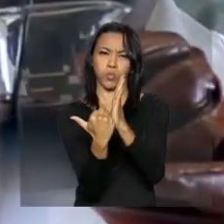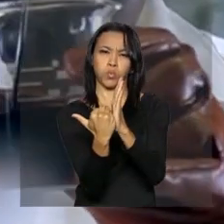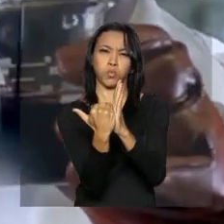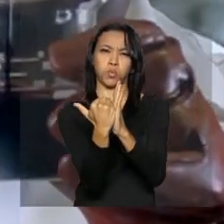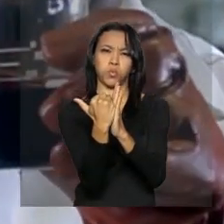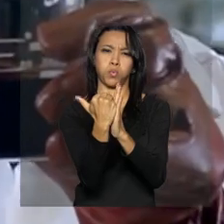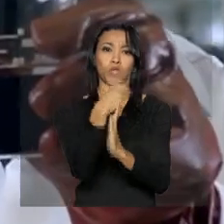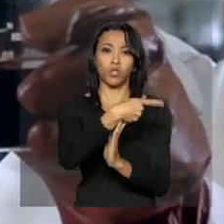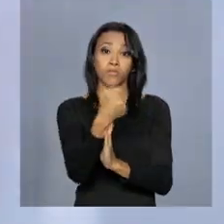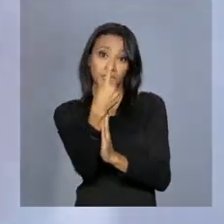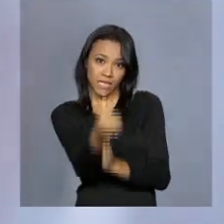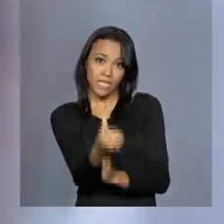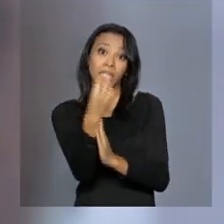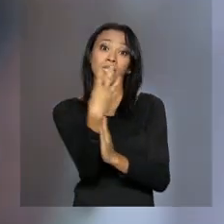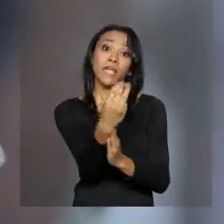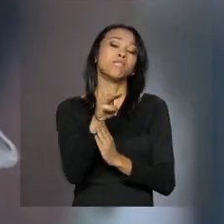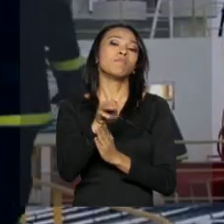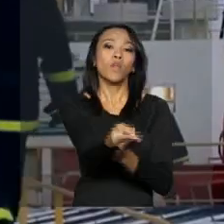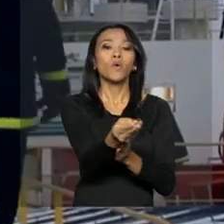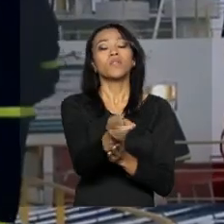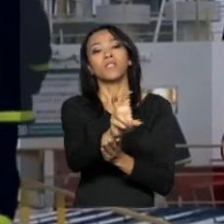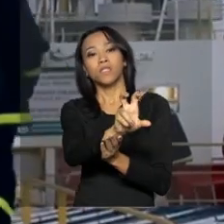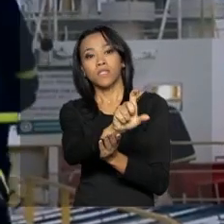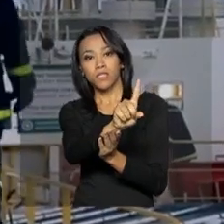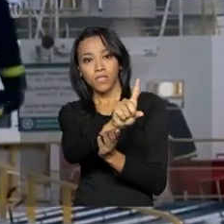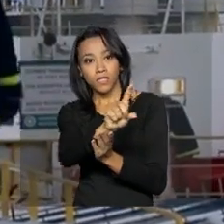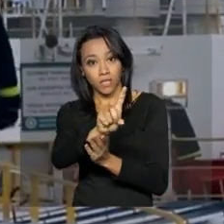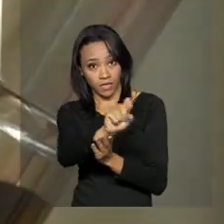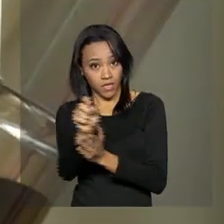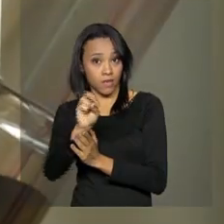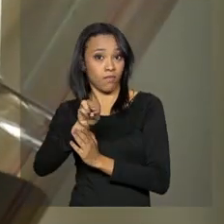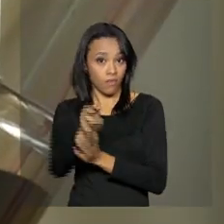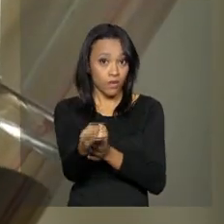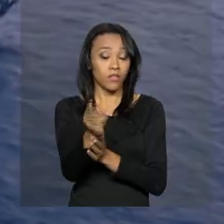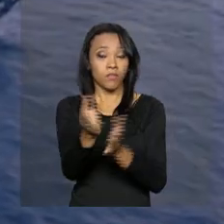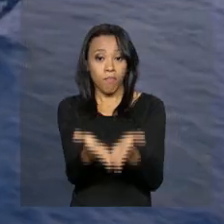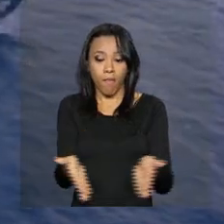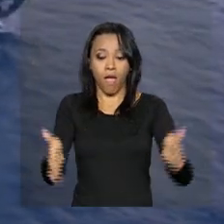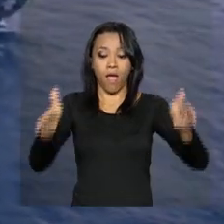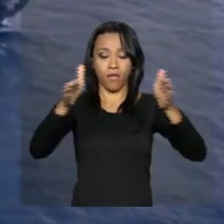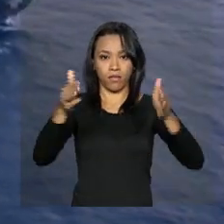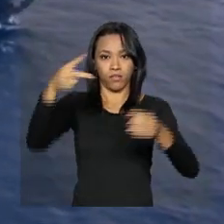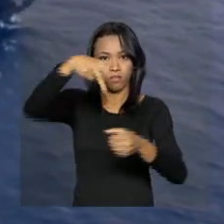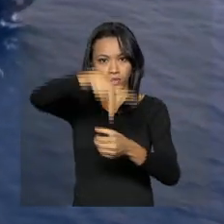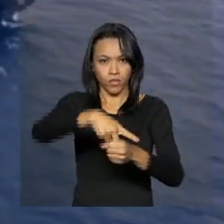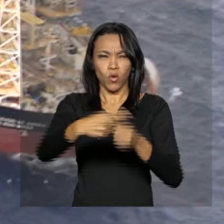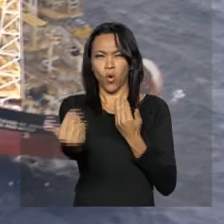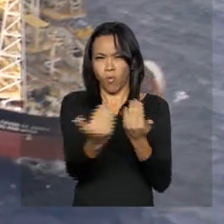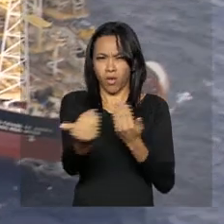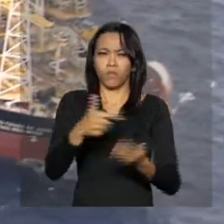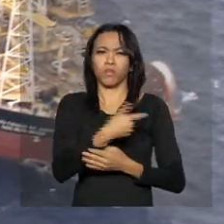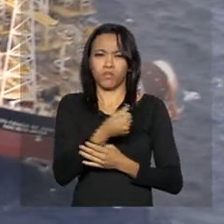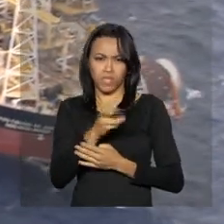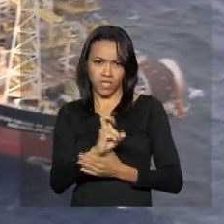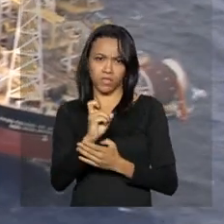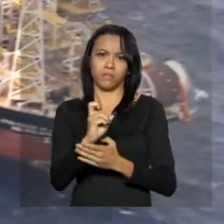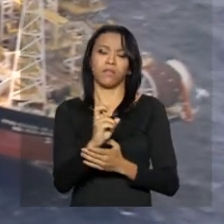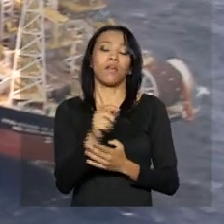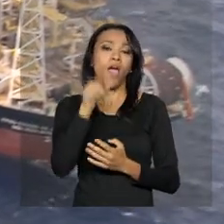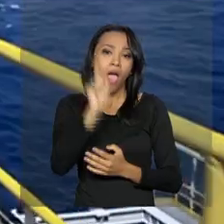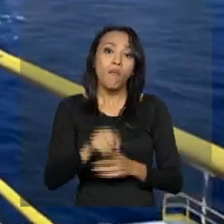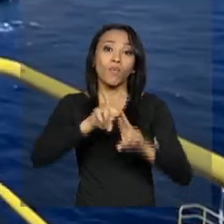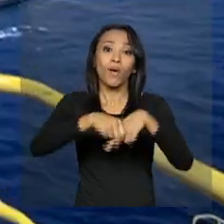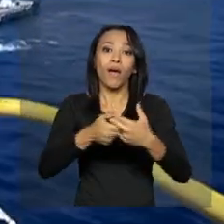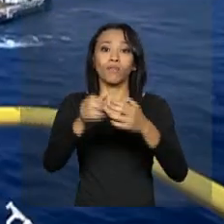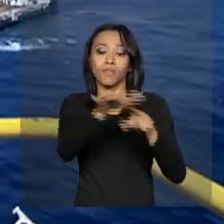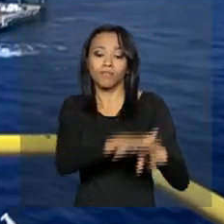alcançar 3,1 milhões de barris diários, número maior do que em 2015. O crescimento vem especialmente do pré